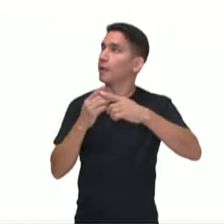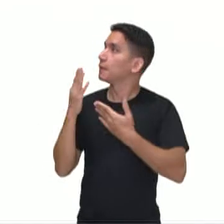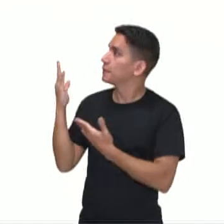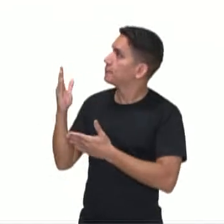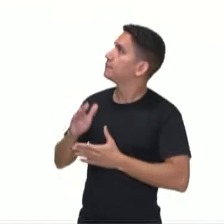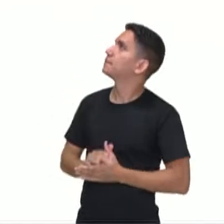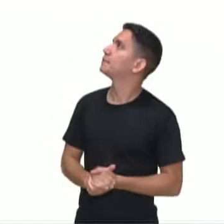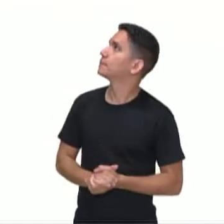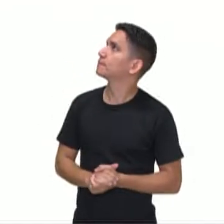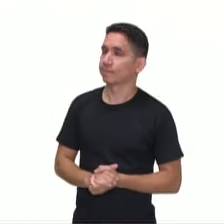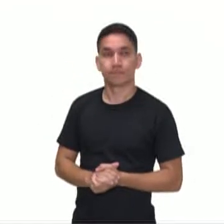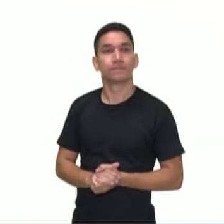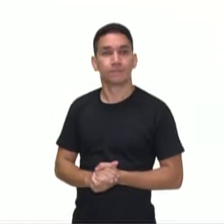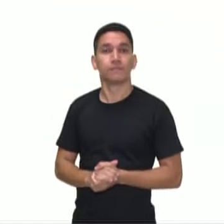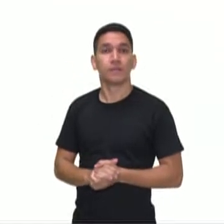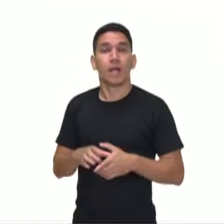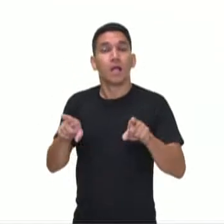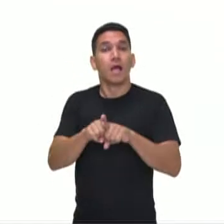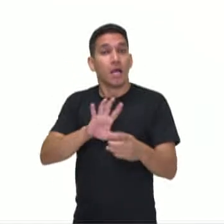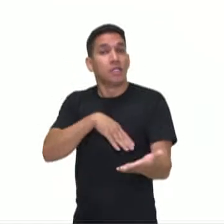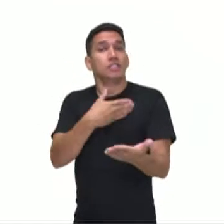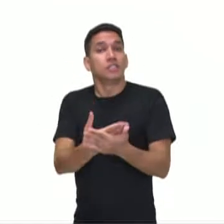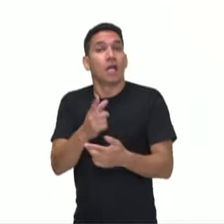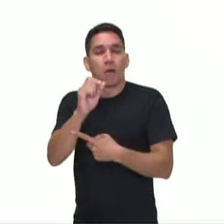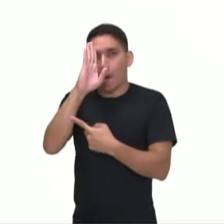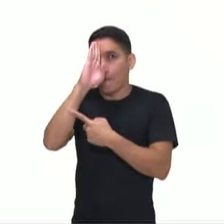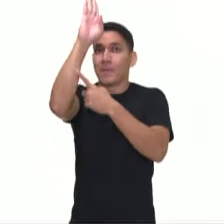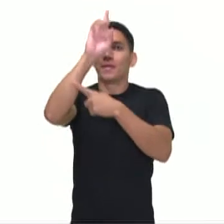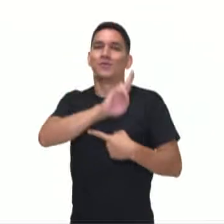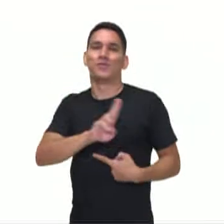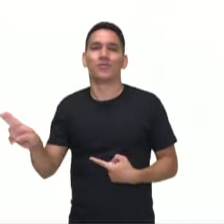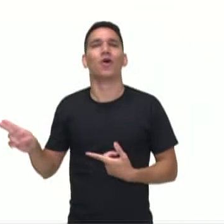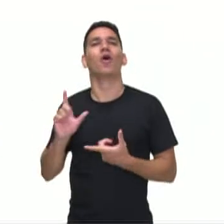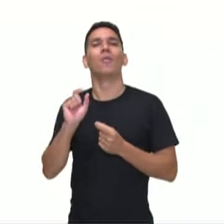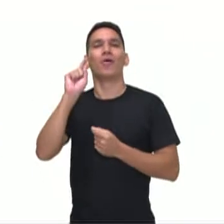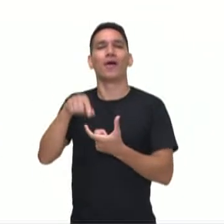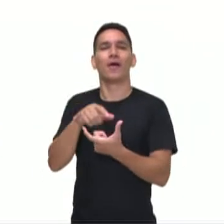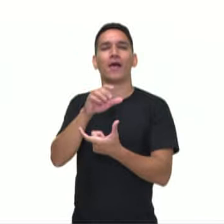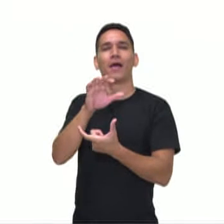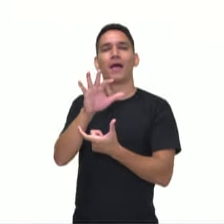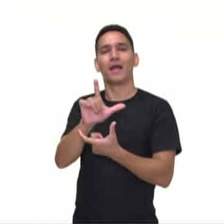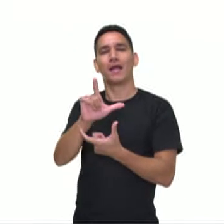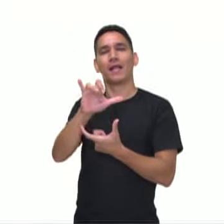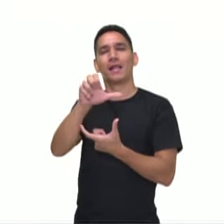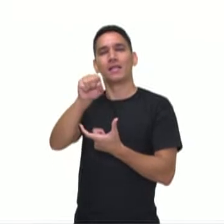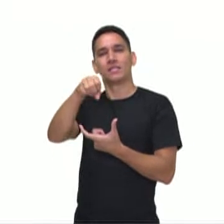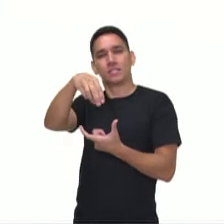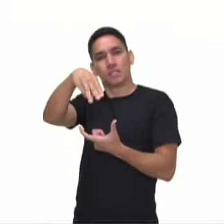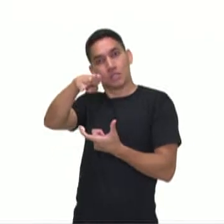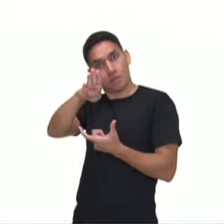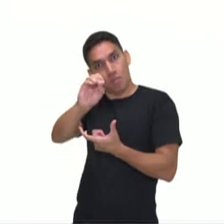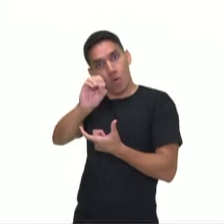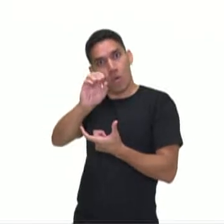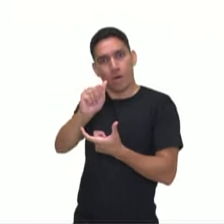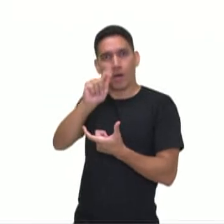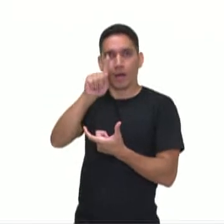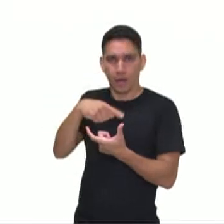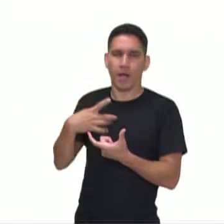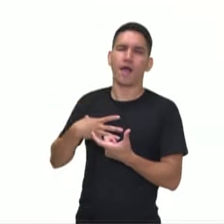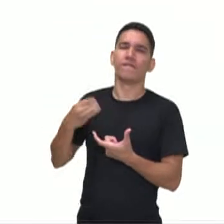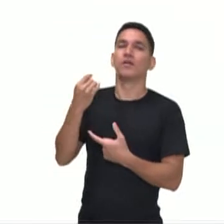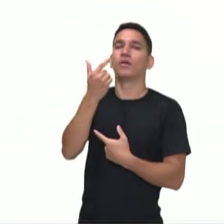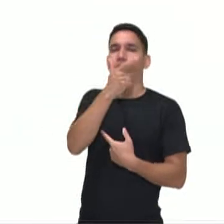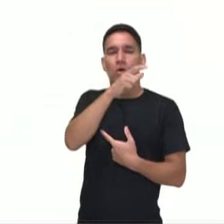a gente tem aí a concepção. E a gente chega no principal nome, que é o Antônio Francisco Lisboa, filho do arquiteto Manuel Francisco